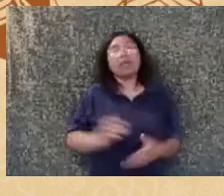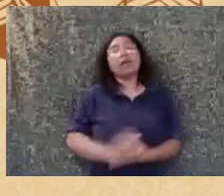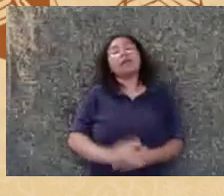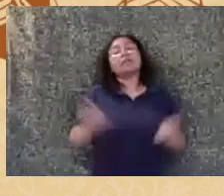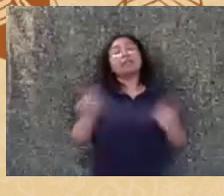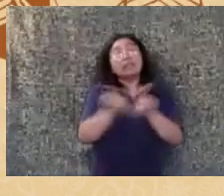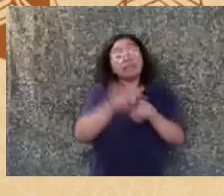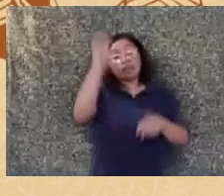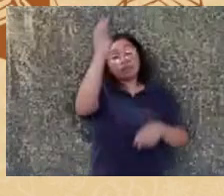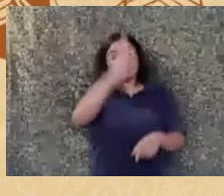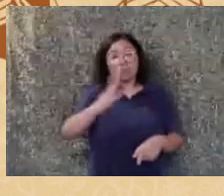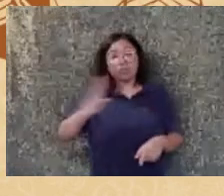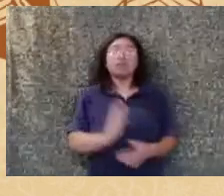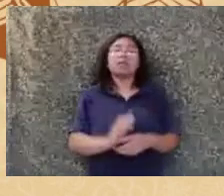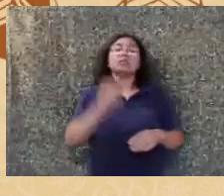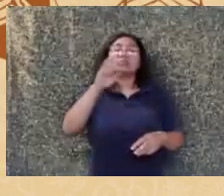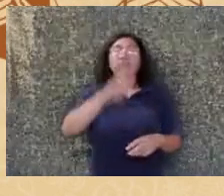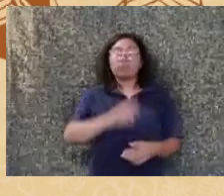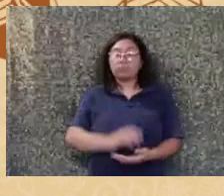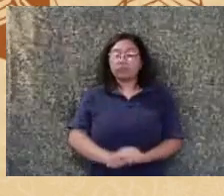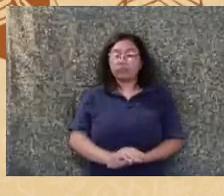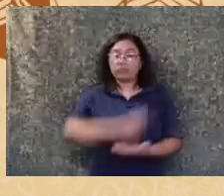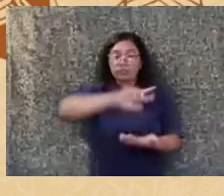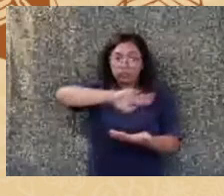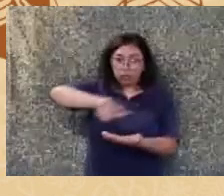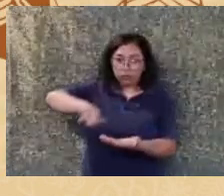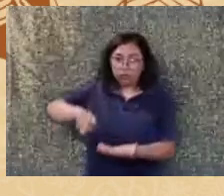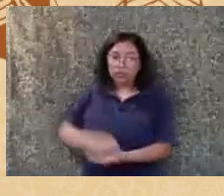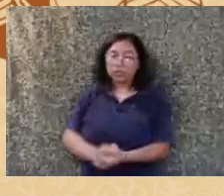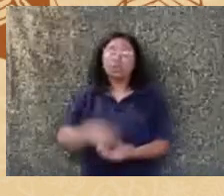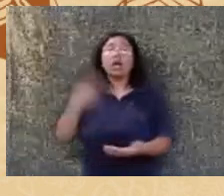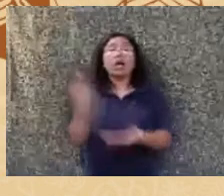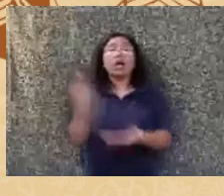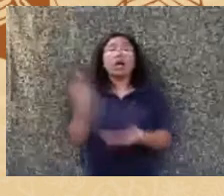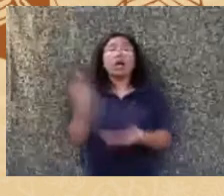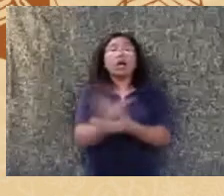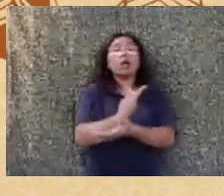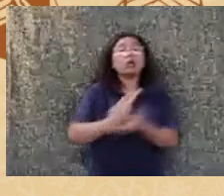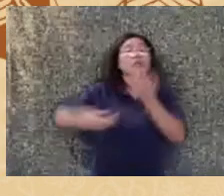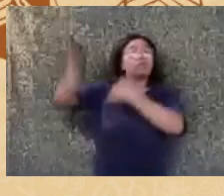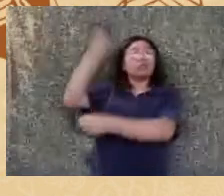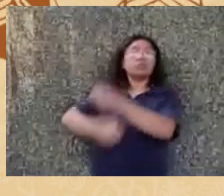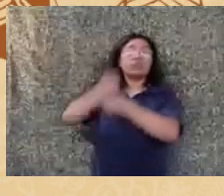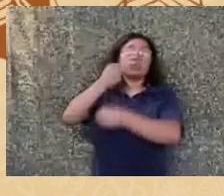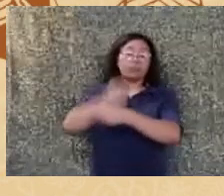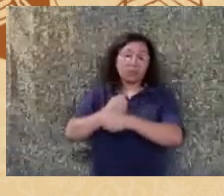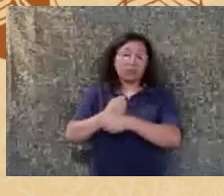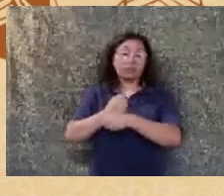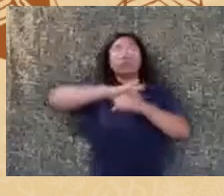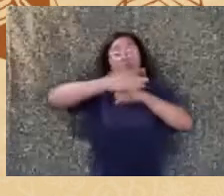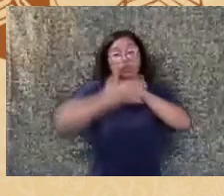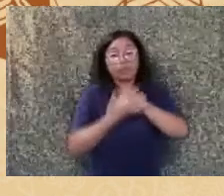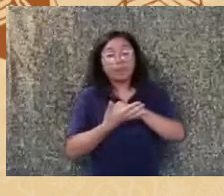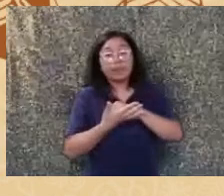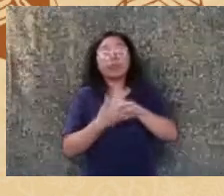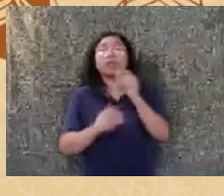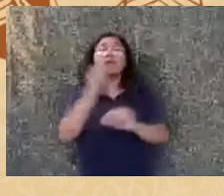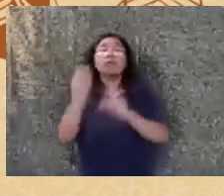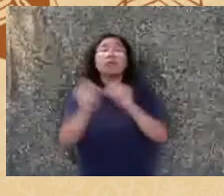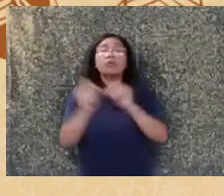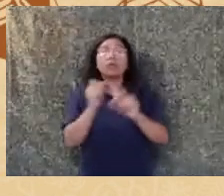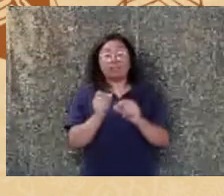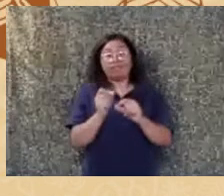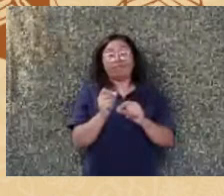revogada mas a gente sabe que isso aconteceu agora no ano passado durante a pandemia então o antigo ministro da educação